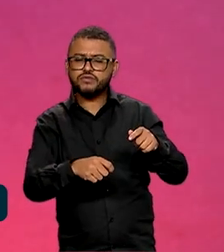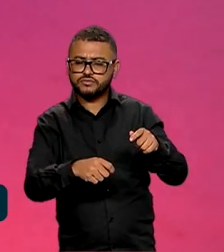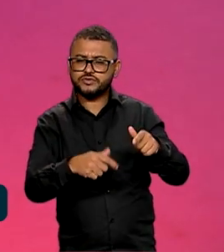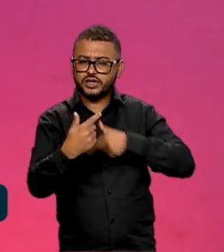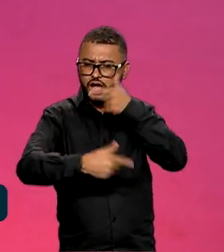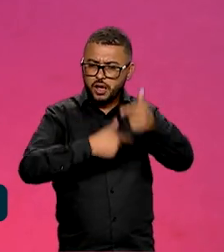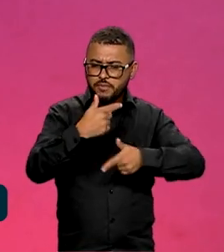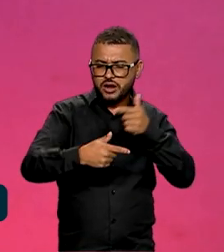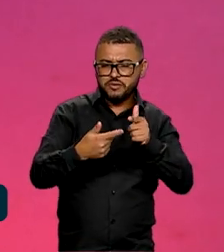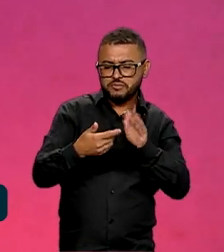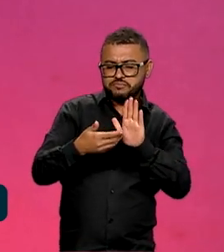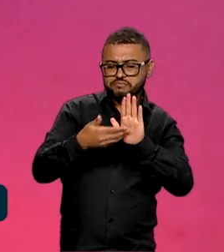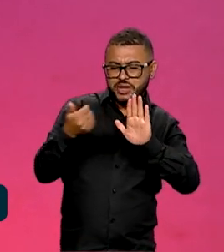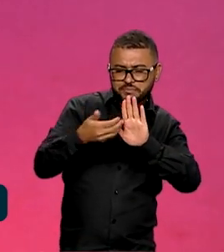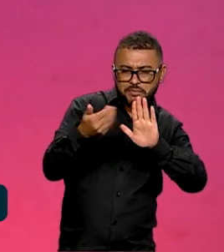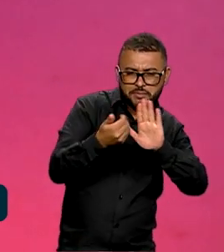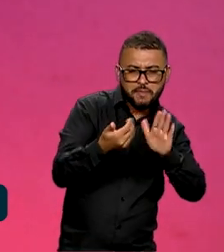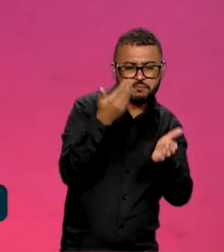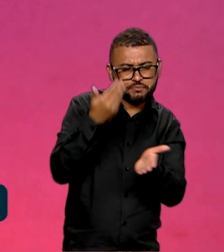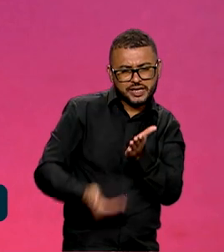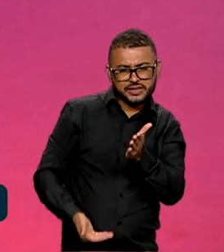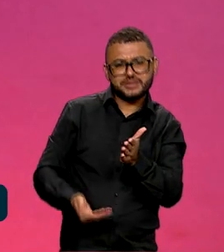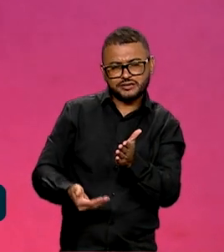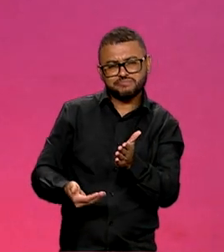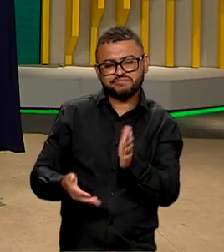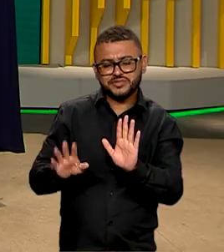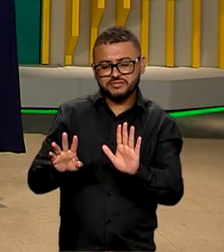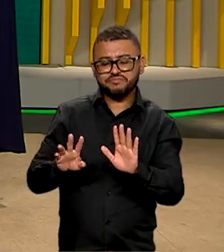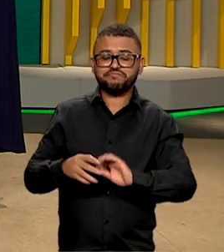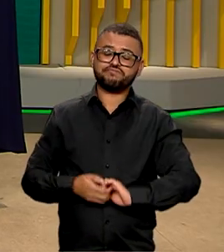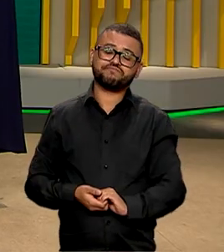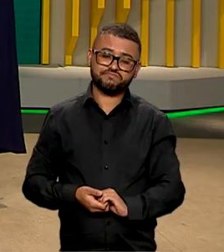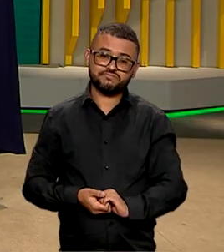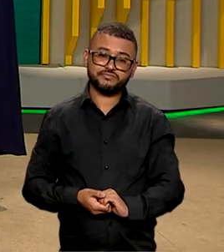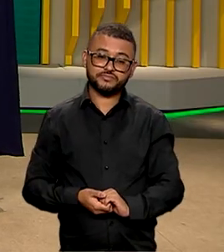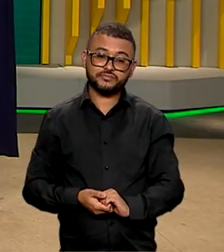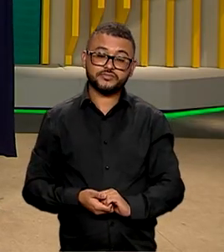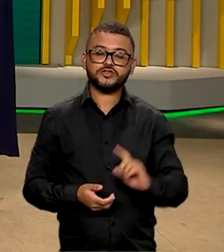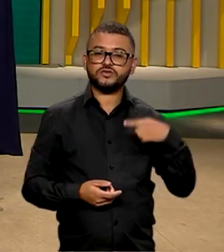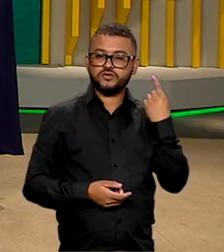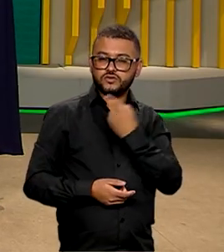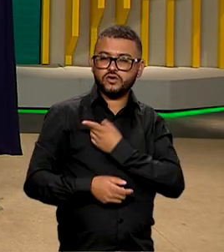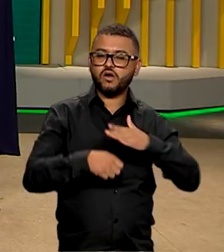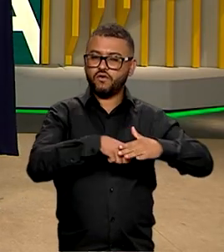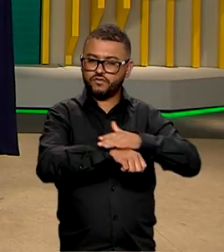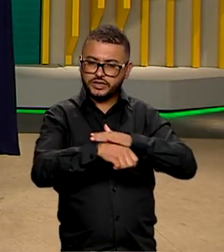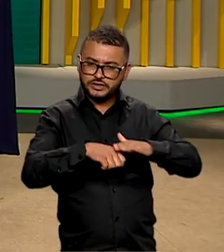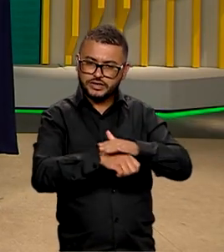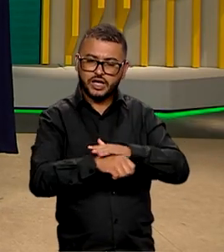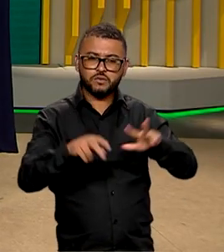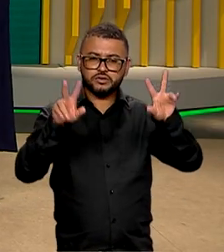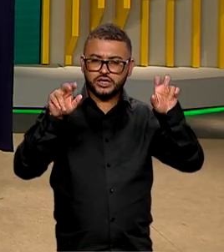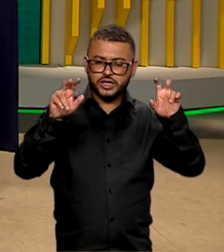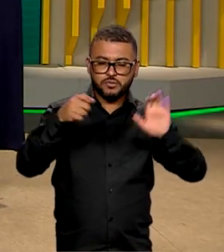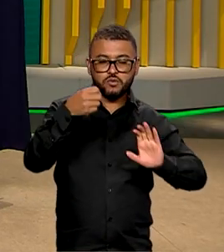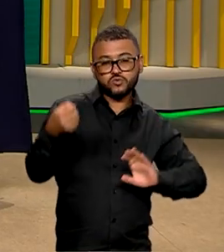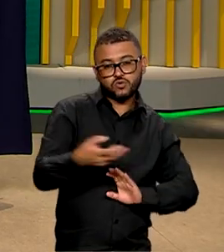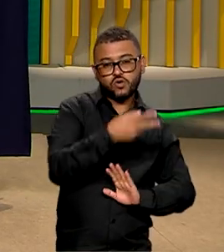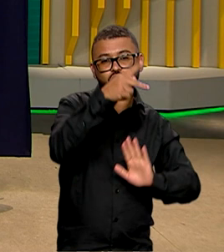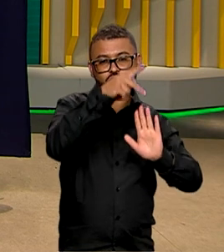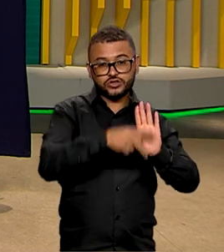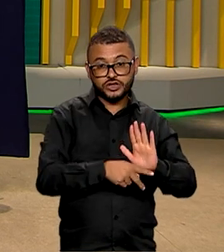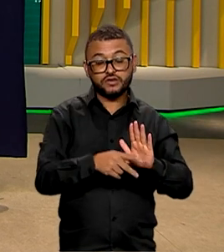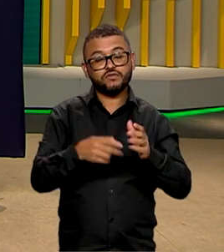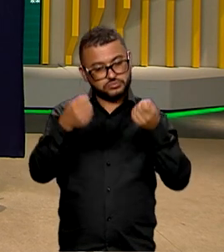tantas vezes desprezado ao longo da nossa história. A gente vai falar bastante sobre o novo PAC aqui nessa edição,